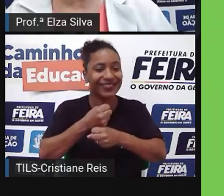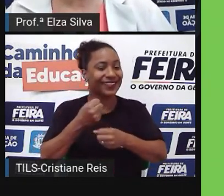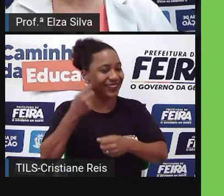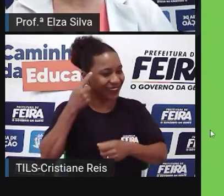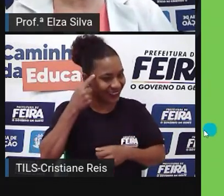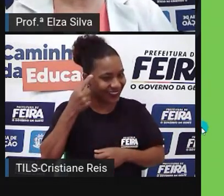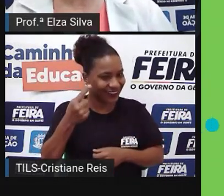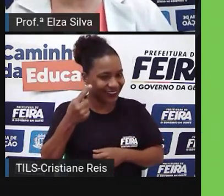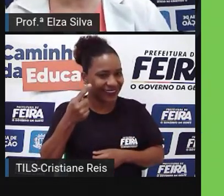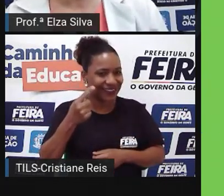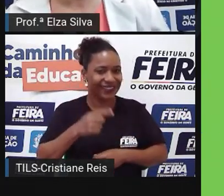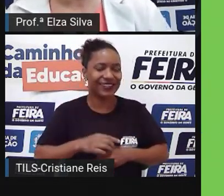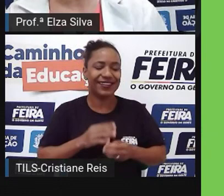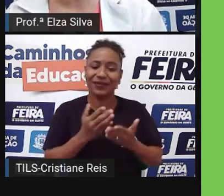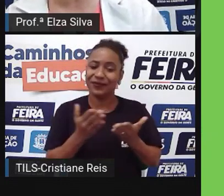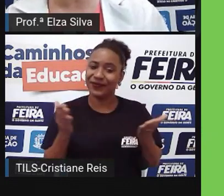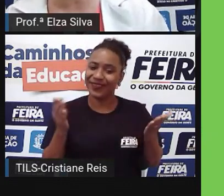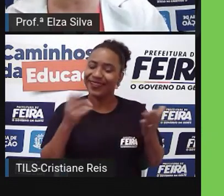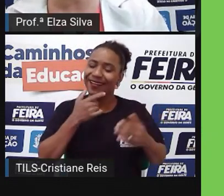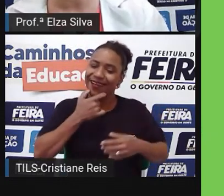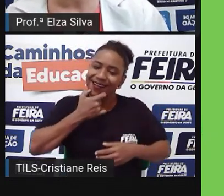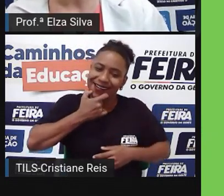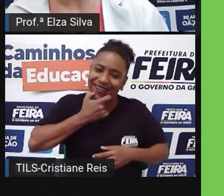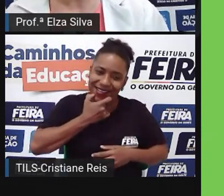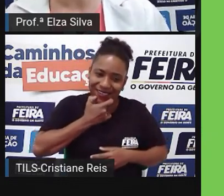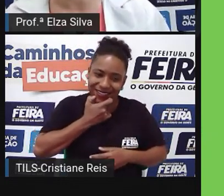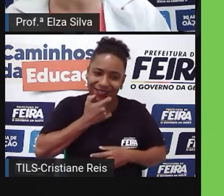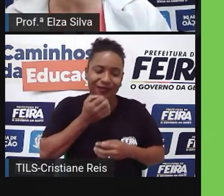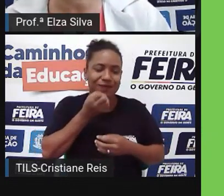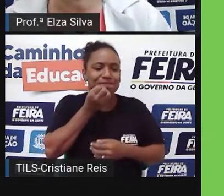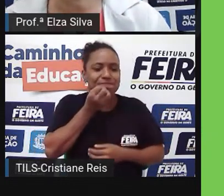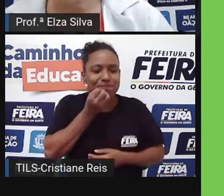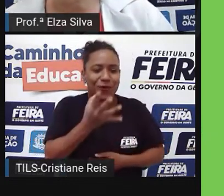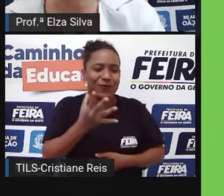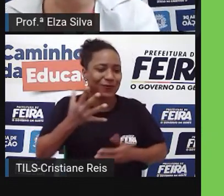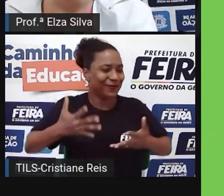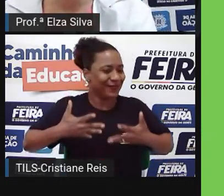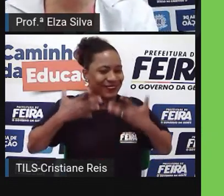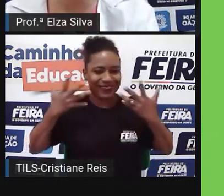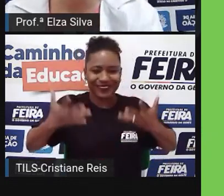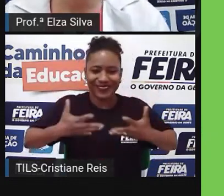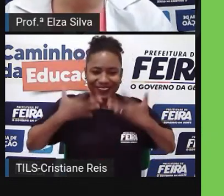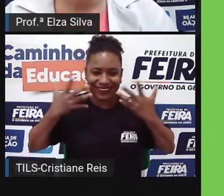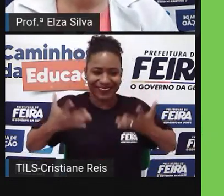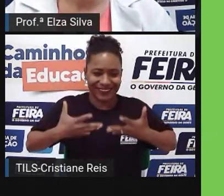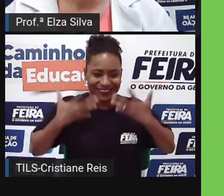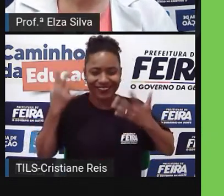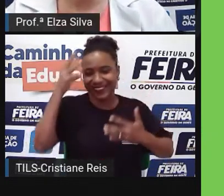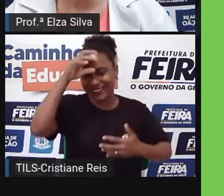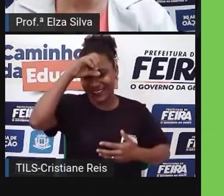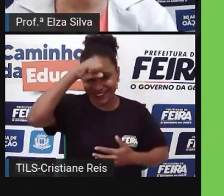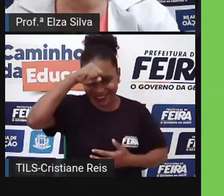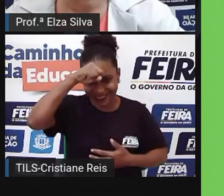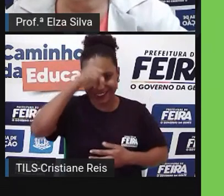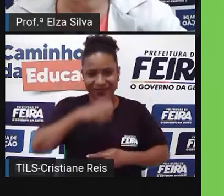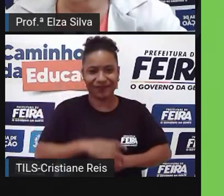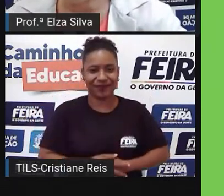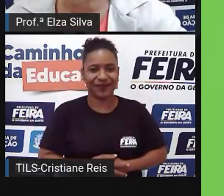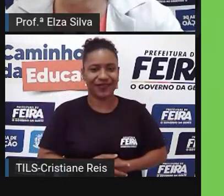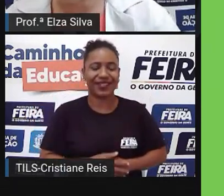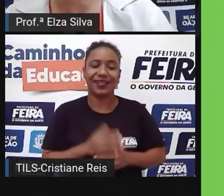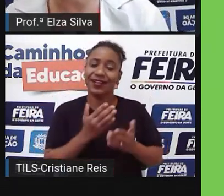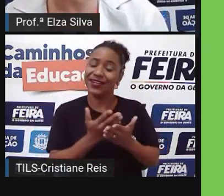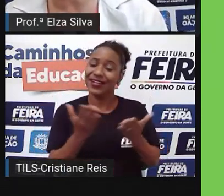English is fun Então aprender inglês é muito divertido So I wish Eu